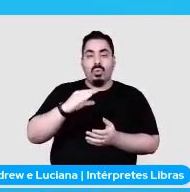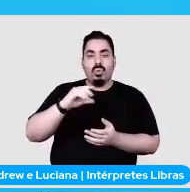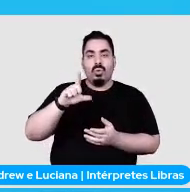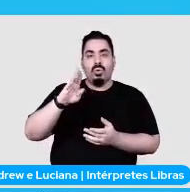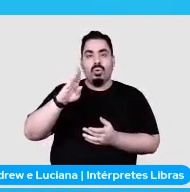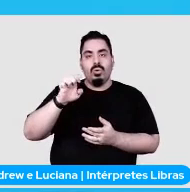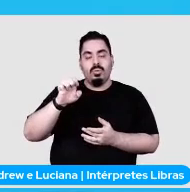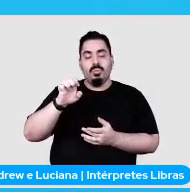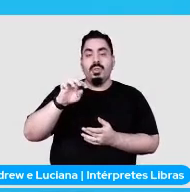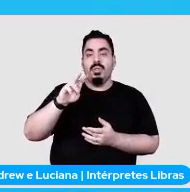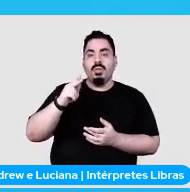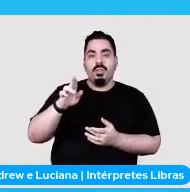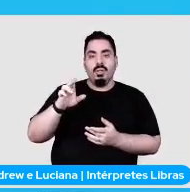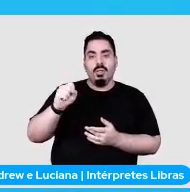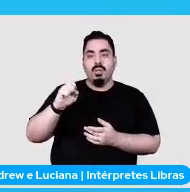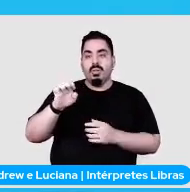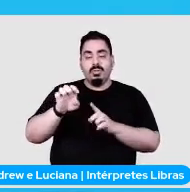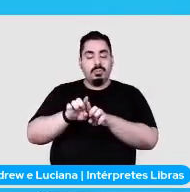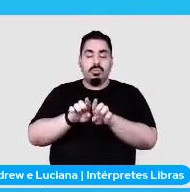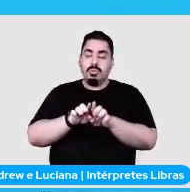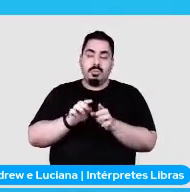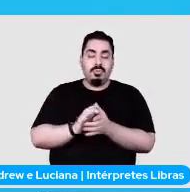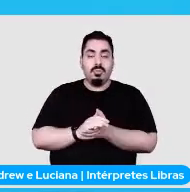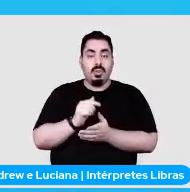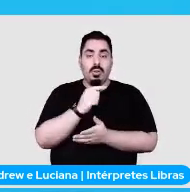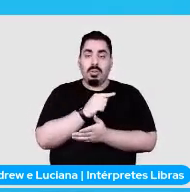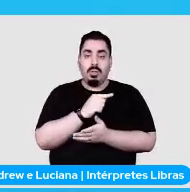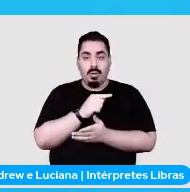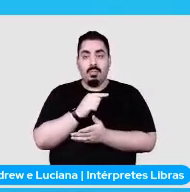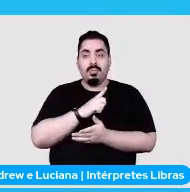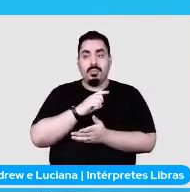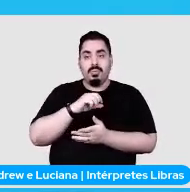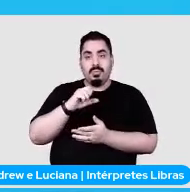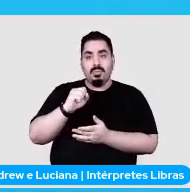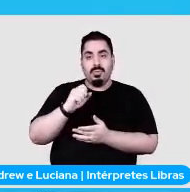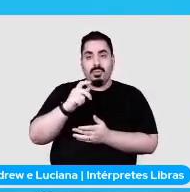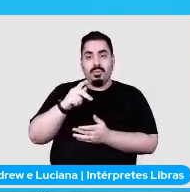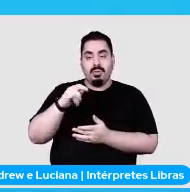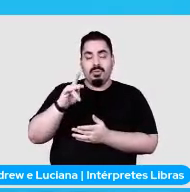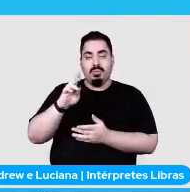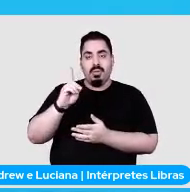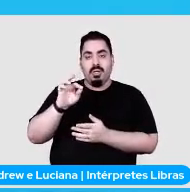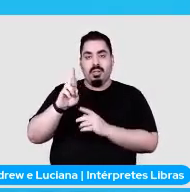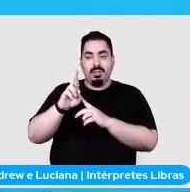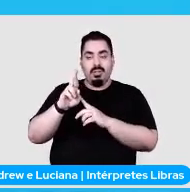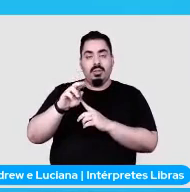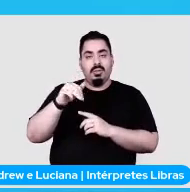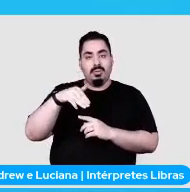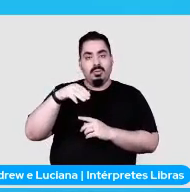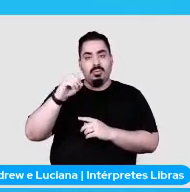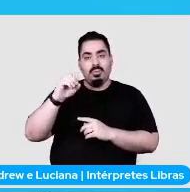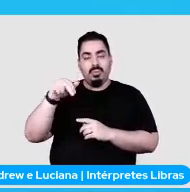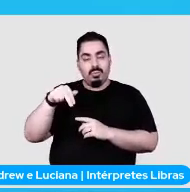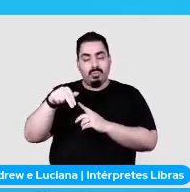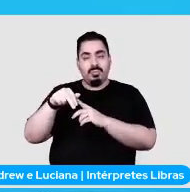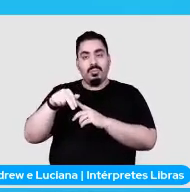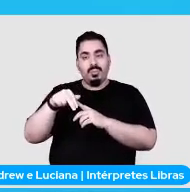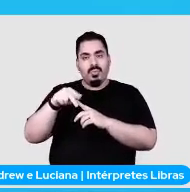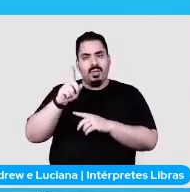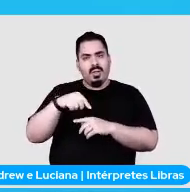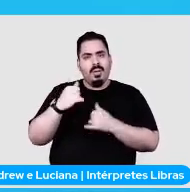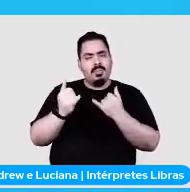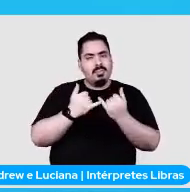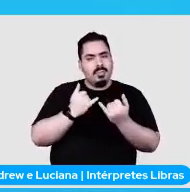Aqui na documentação do spider moon ele detalha bem direitinho os processos que tu tem que fazer e é bem semelhante ao mesmo fluxo que eu já